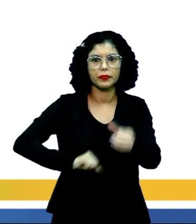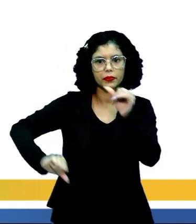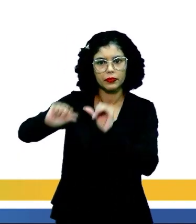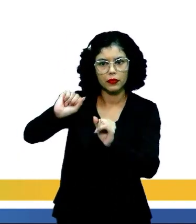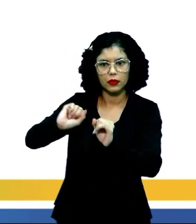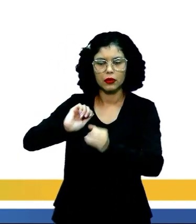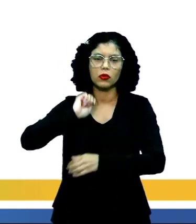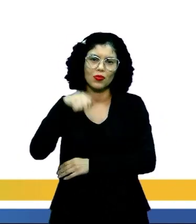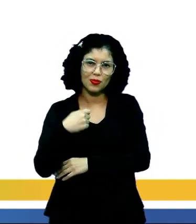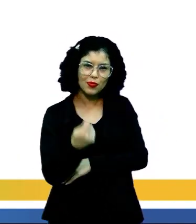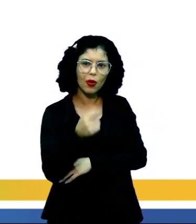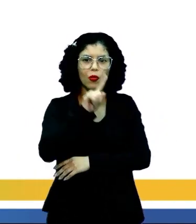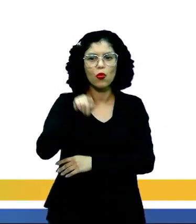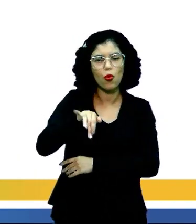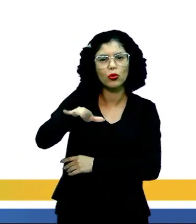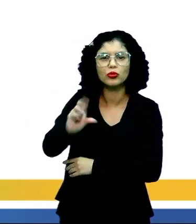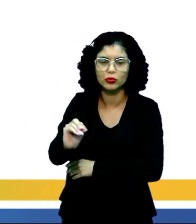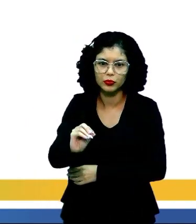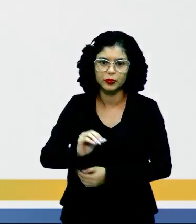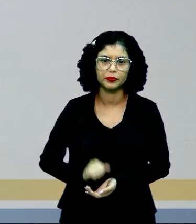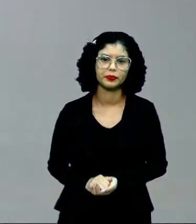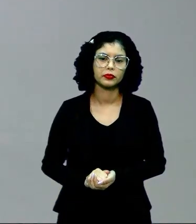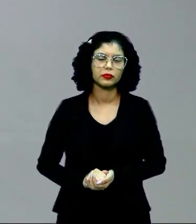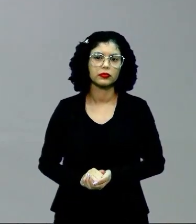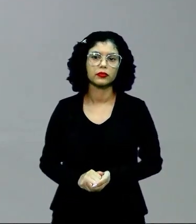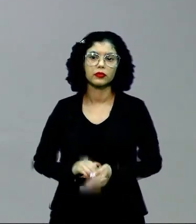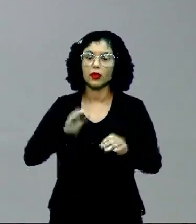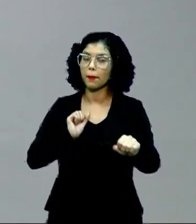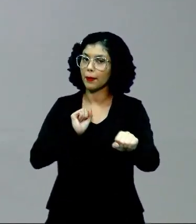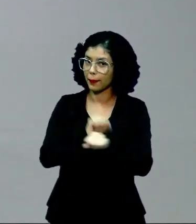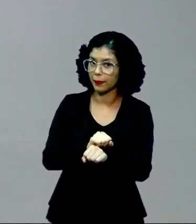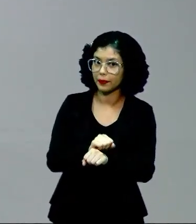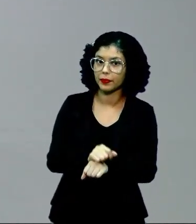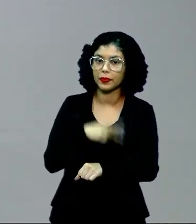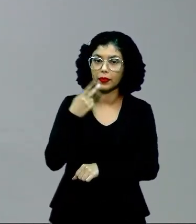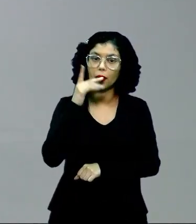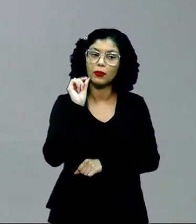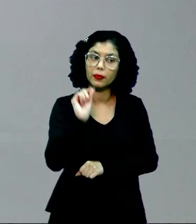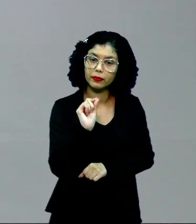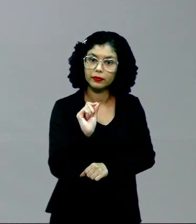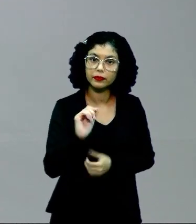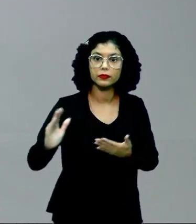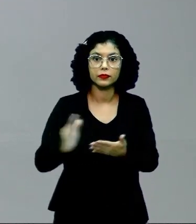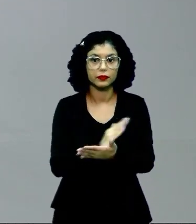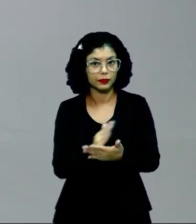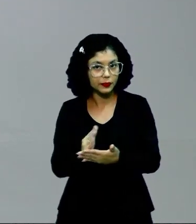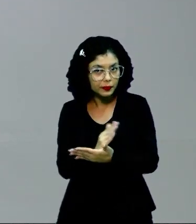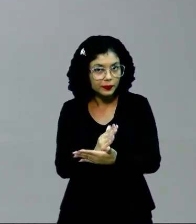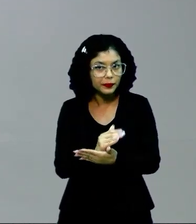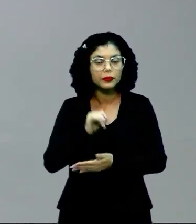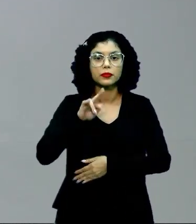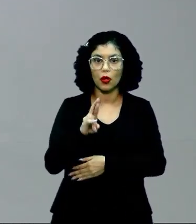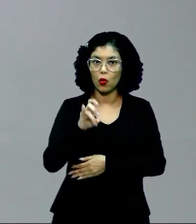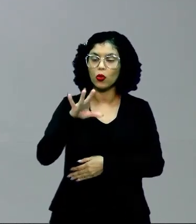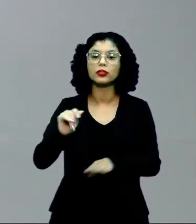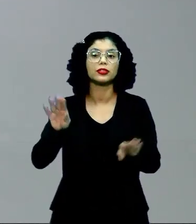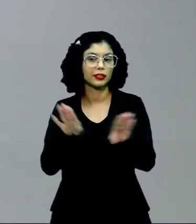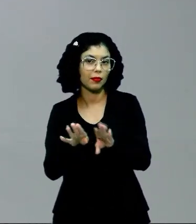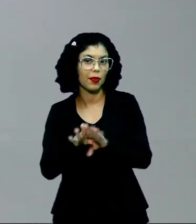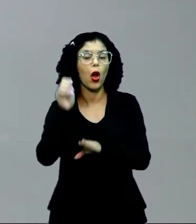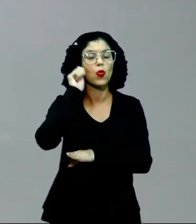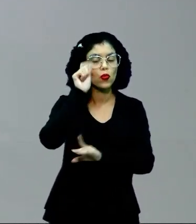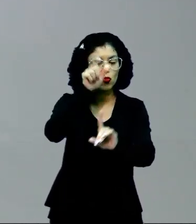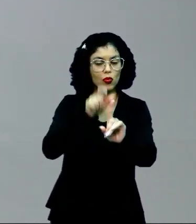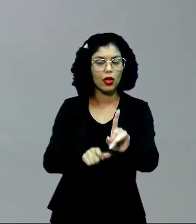dos signos do zodíaco. Poderia dar uma pausa aqui e falar para vocês. Augusto dos Anjos, ele é um autor